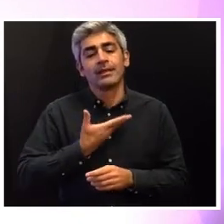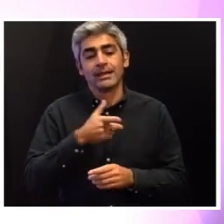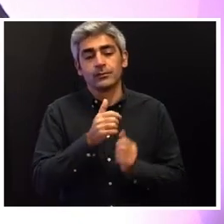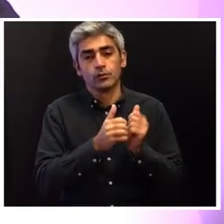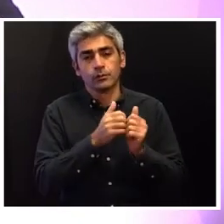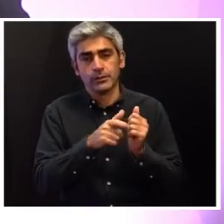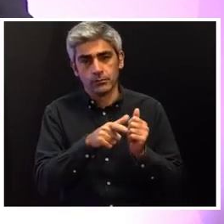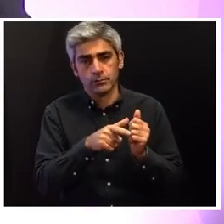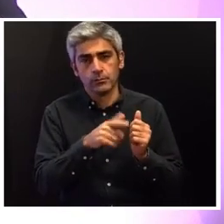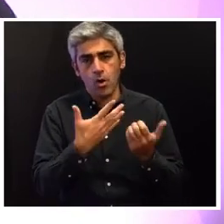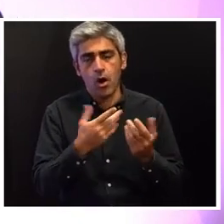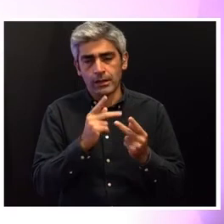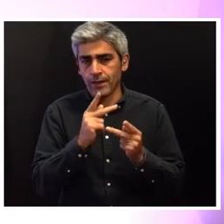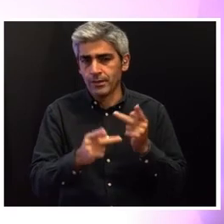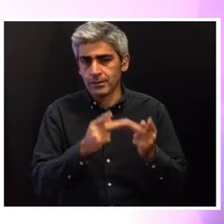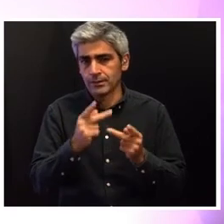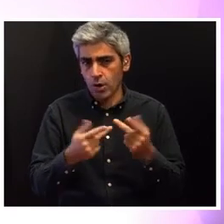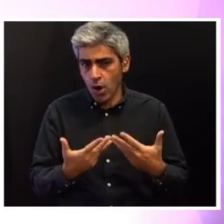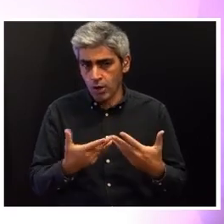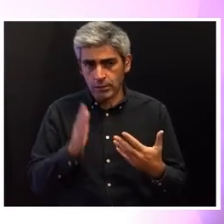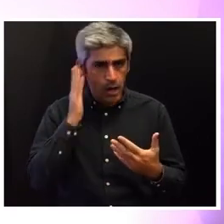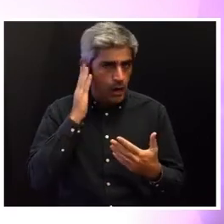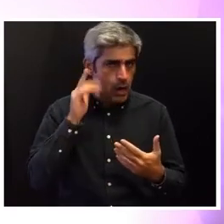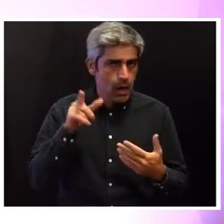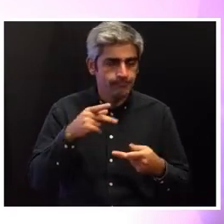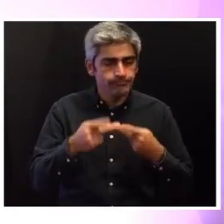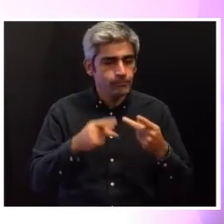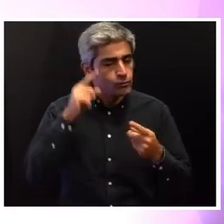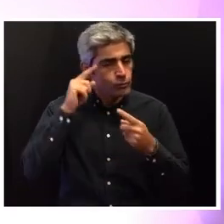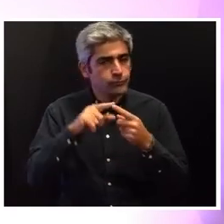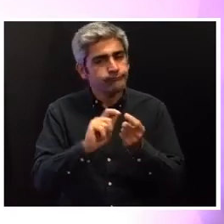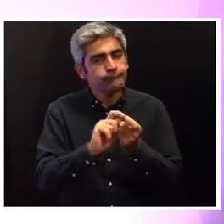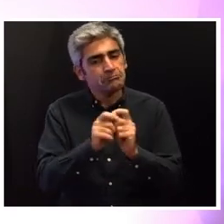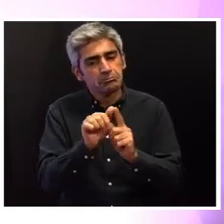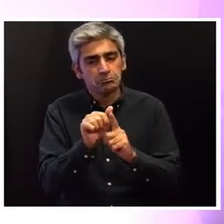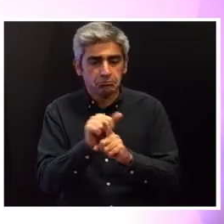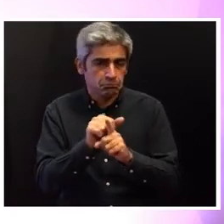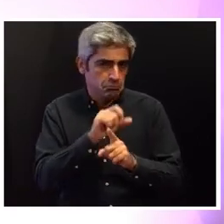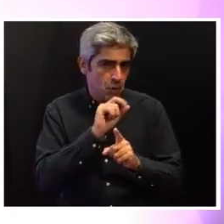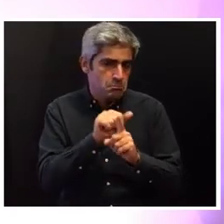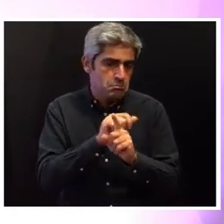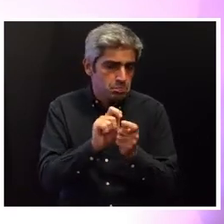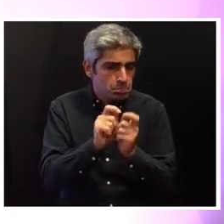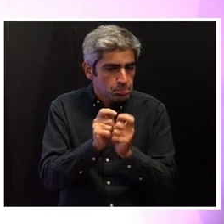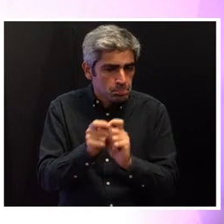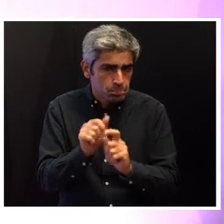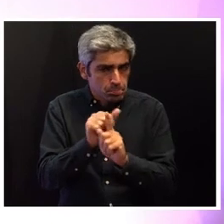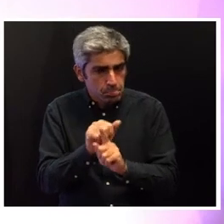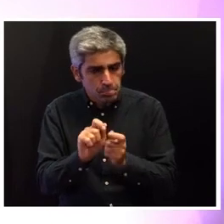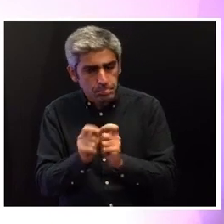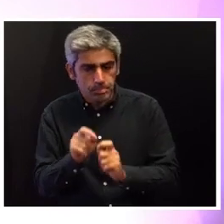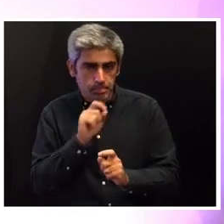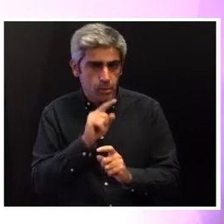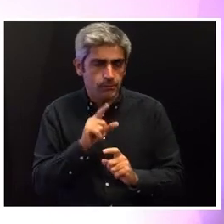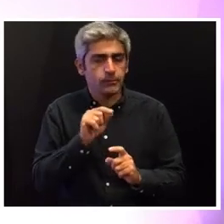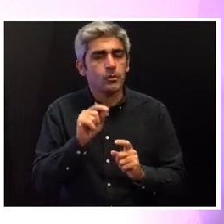está neste momento a ser avaliado para eventual atualização e reformulação e para